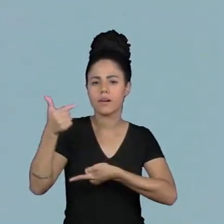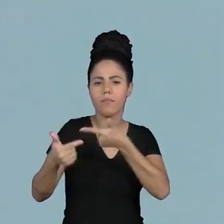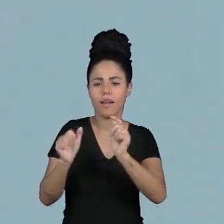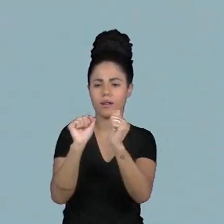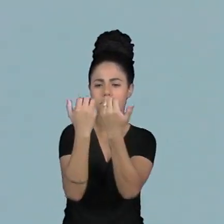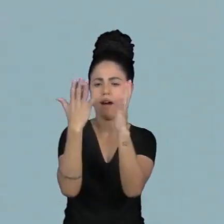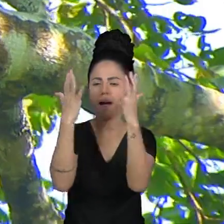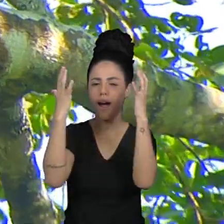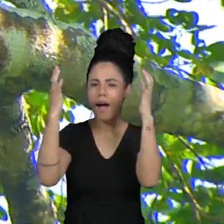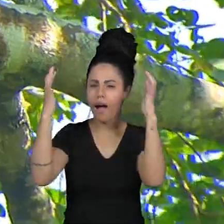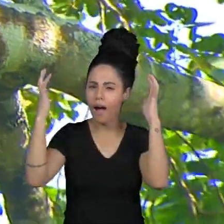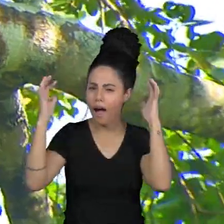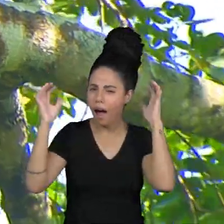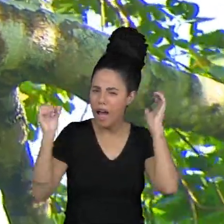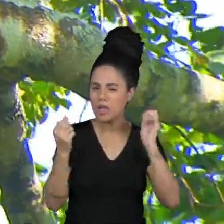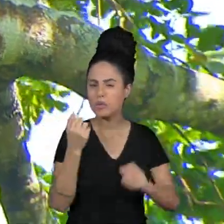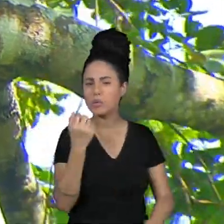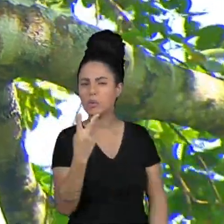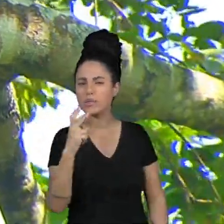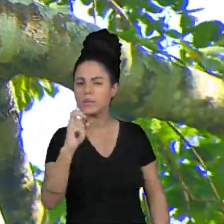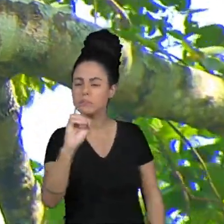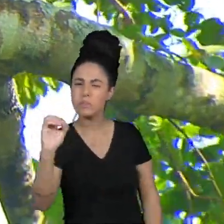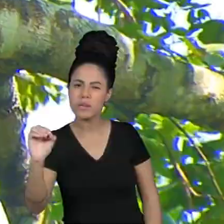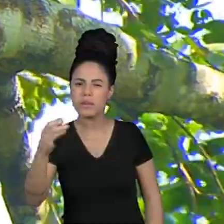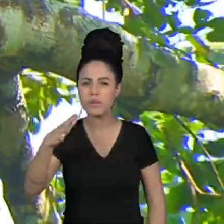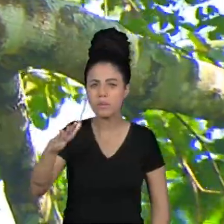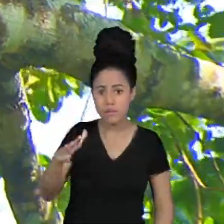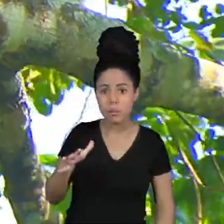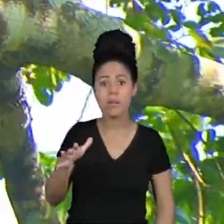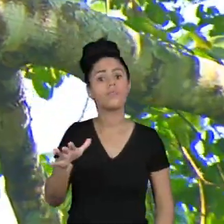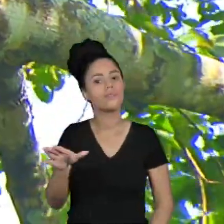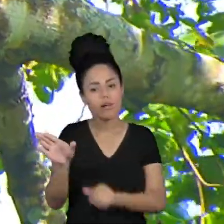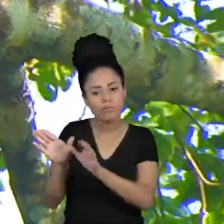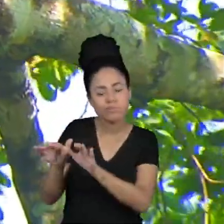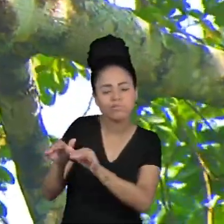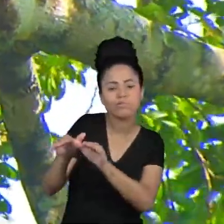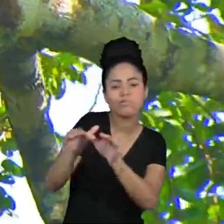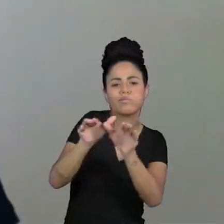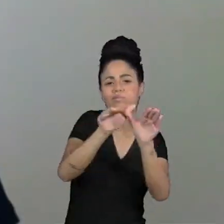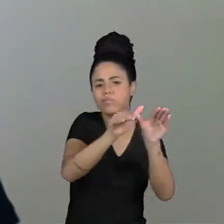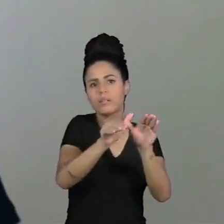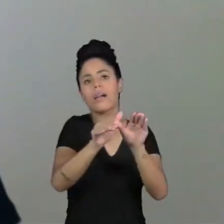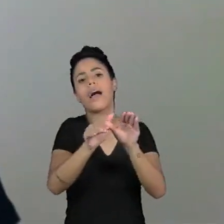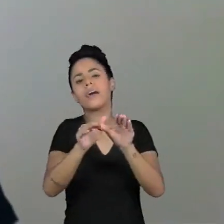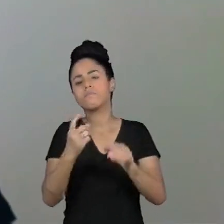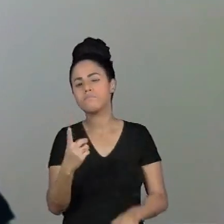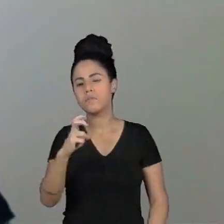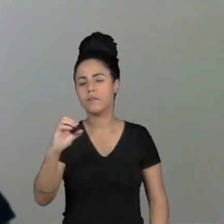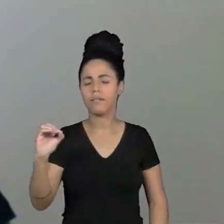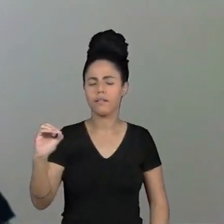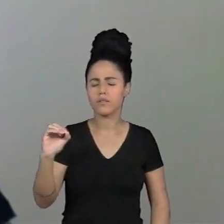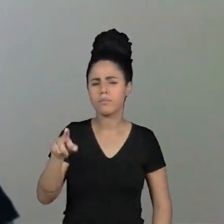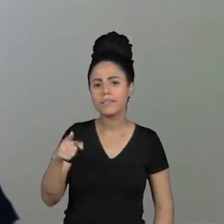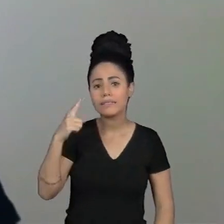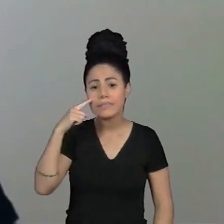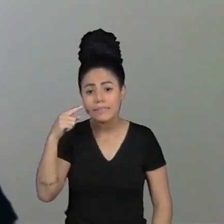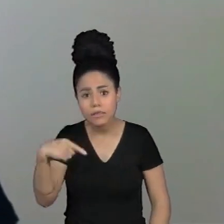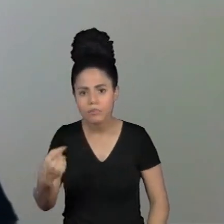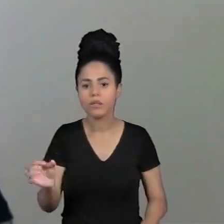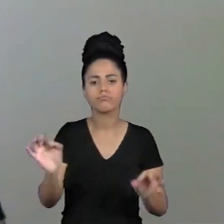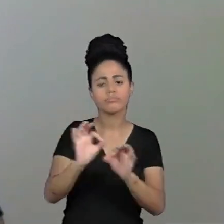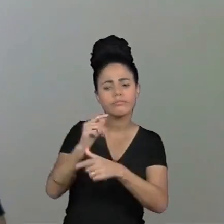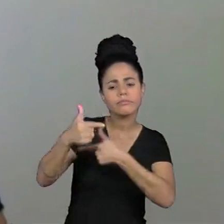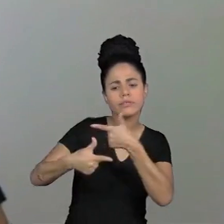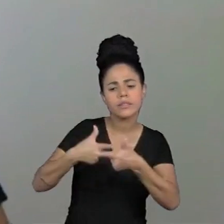um todo era de 2.500 a 3.000 indivíduos e no Pantanal em torno de 1.500 Porém depois do nosso trabalho